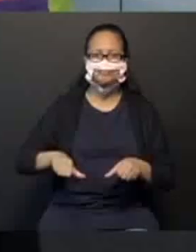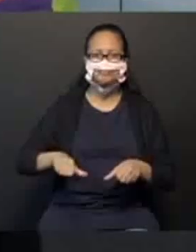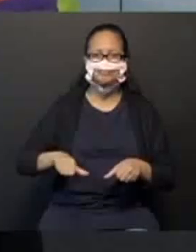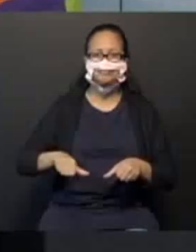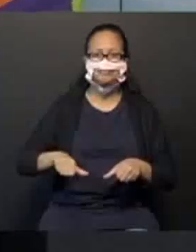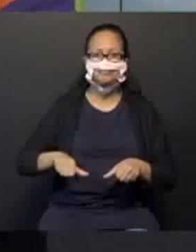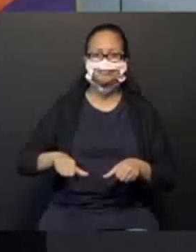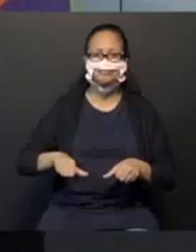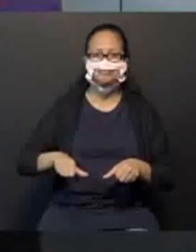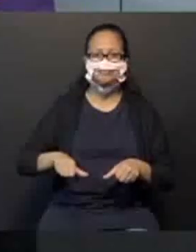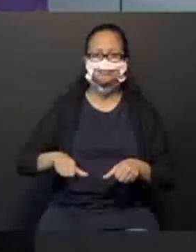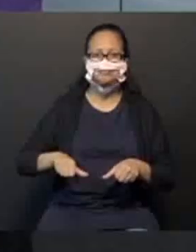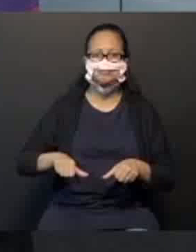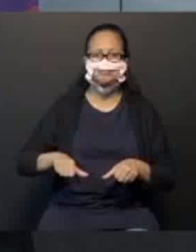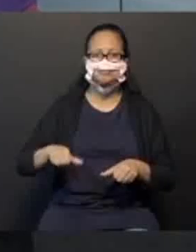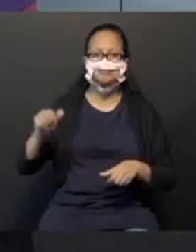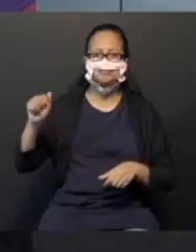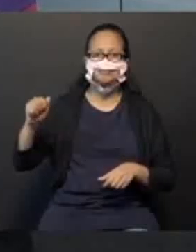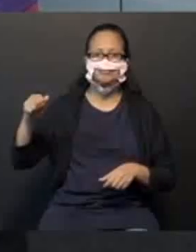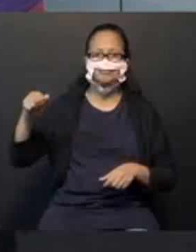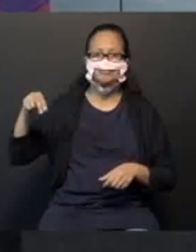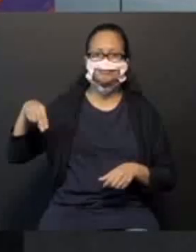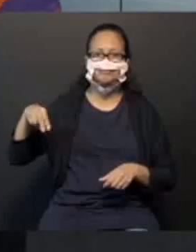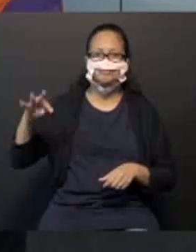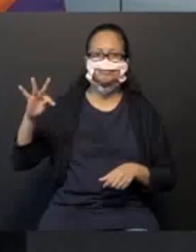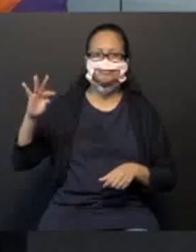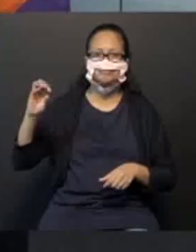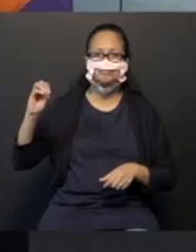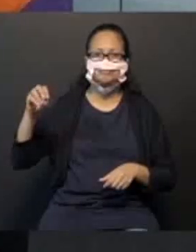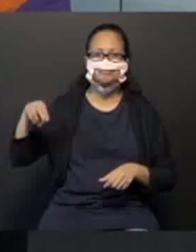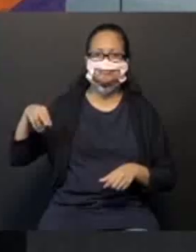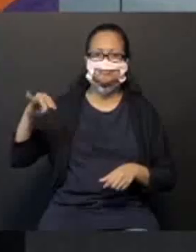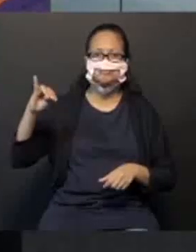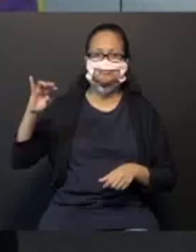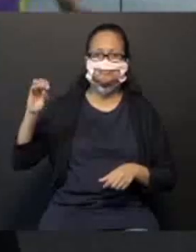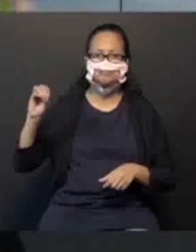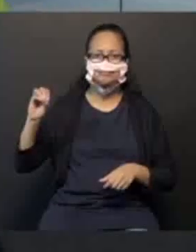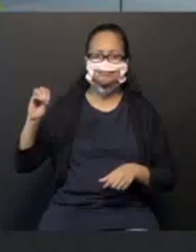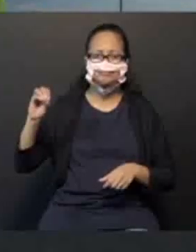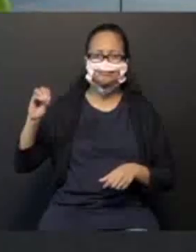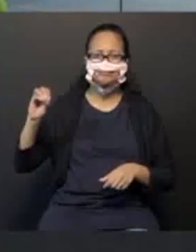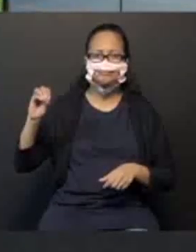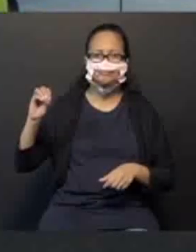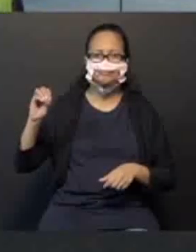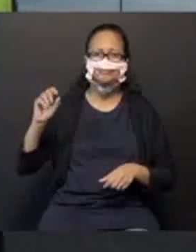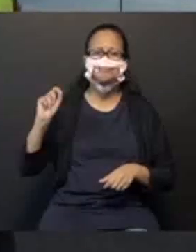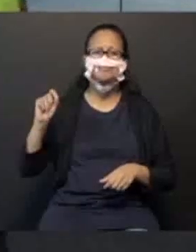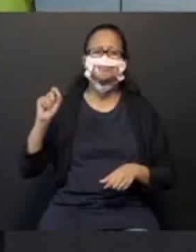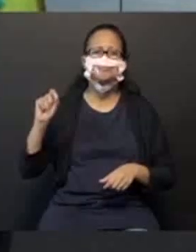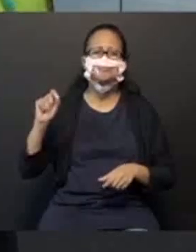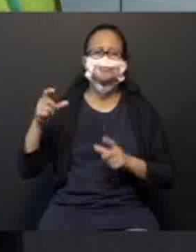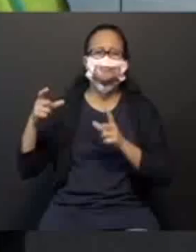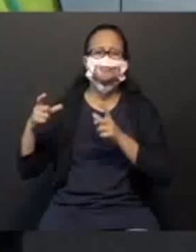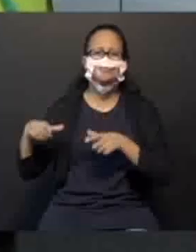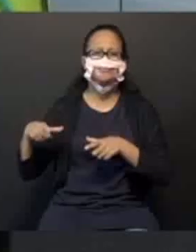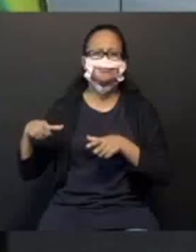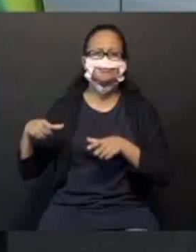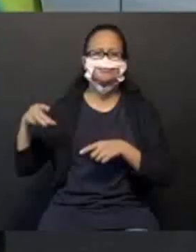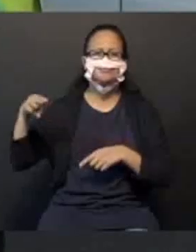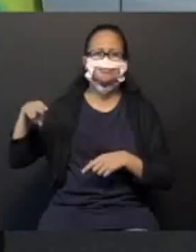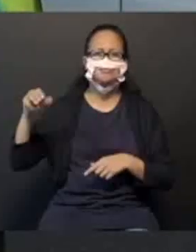Olha o Antônio. A Maria está à direita ou à esquerda de Antônio? Olha lá, vou virar para vocês.